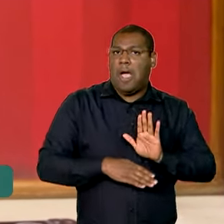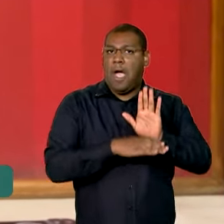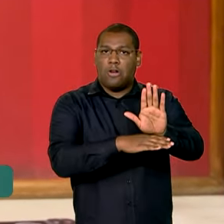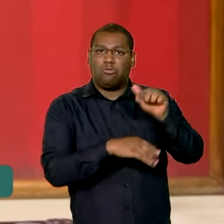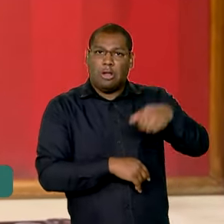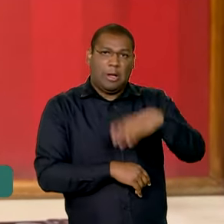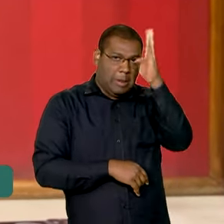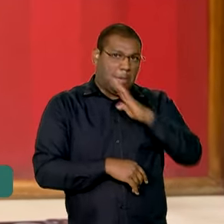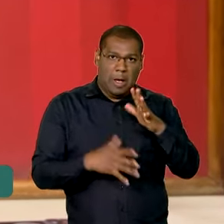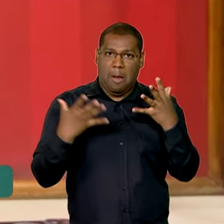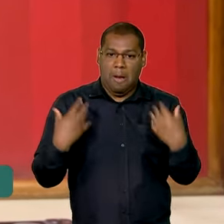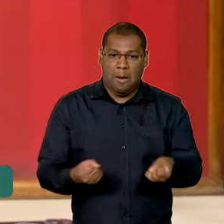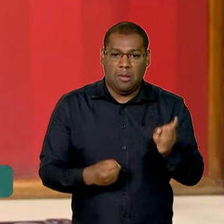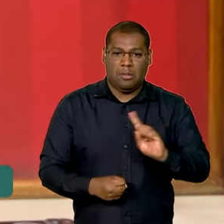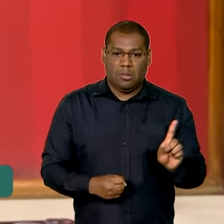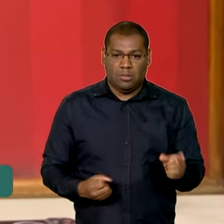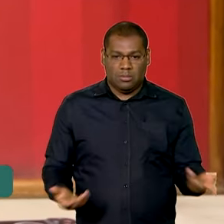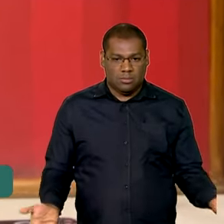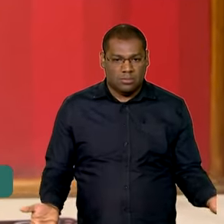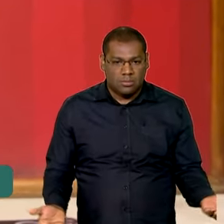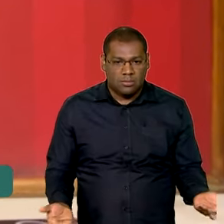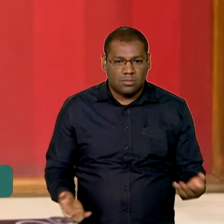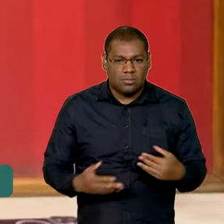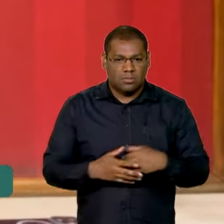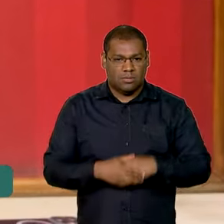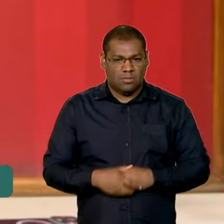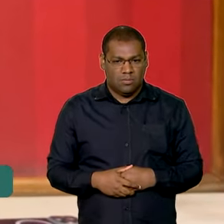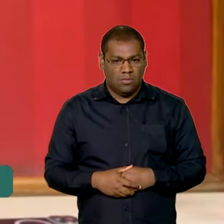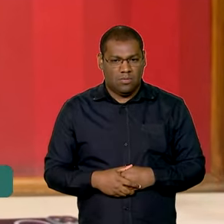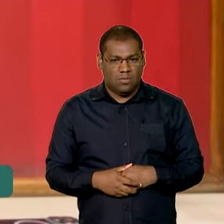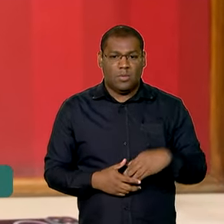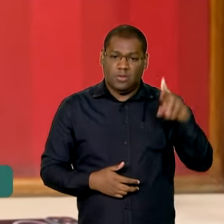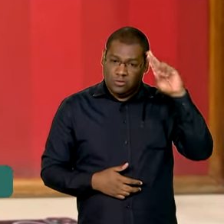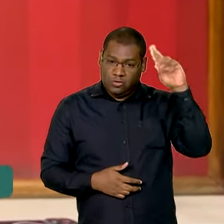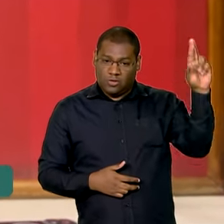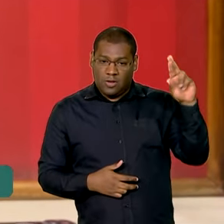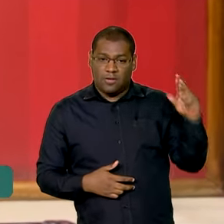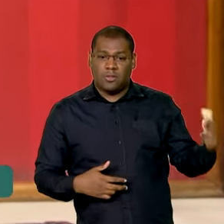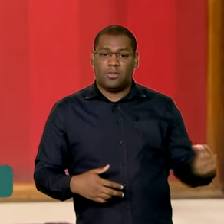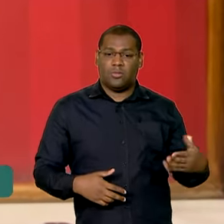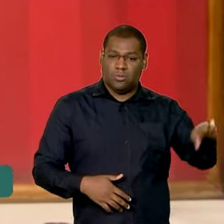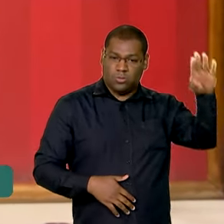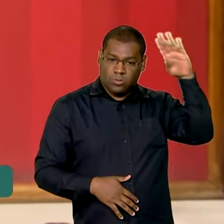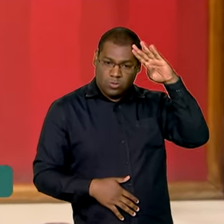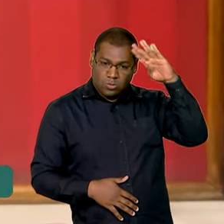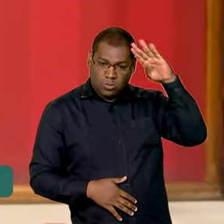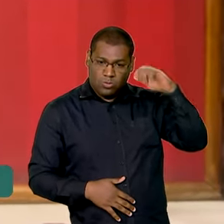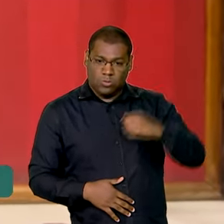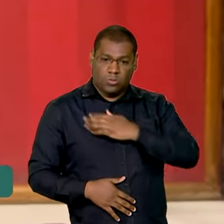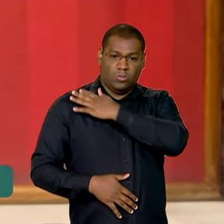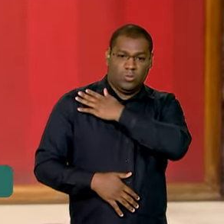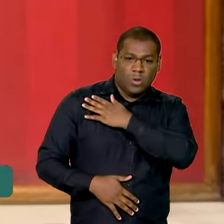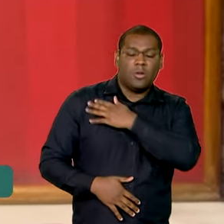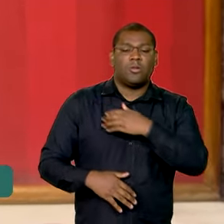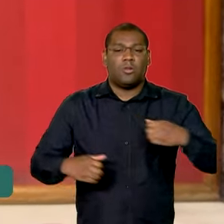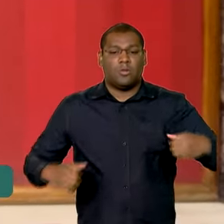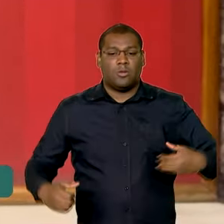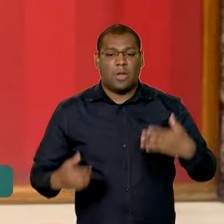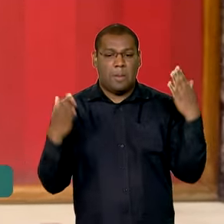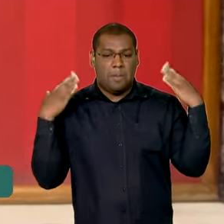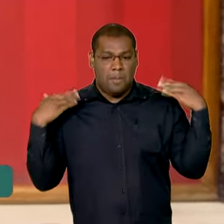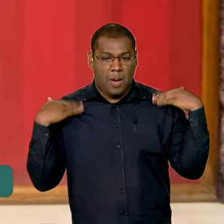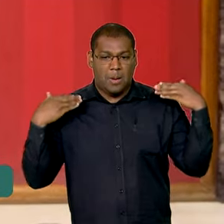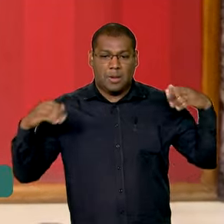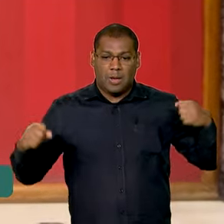que razão o comandante do exército da marinha da aeronáutica que estão empenhados 24 horas por dia no trabalho de